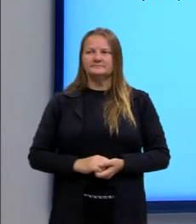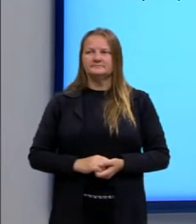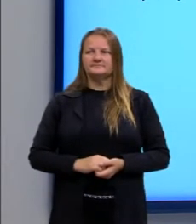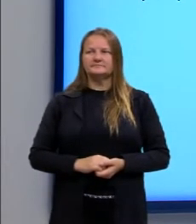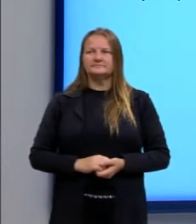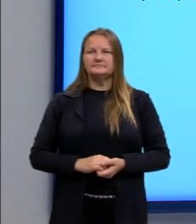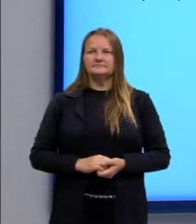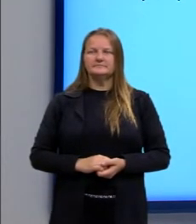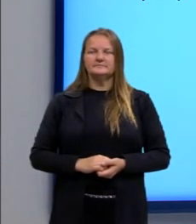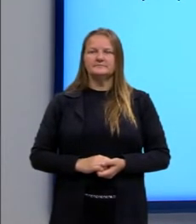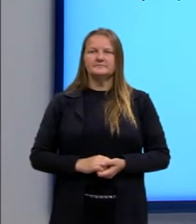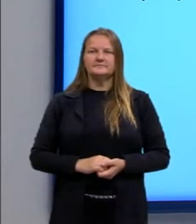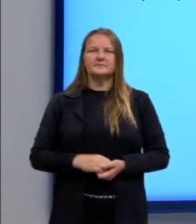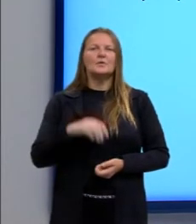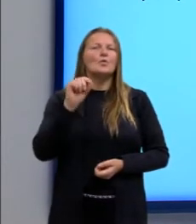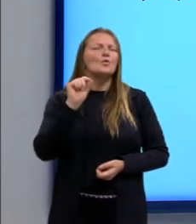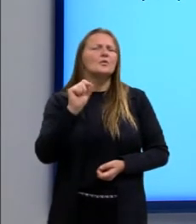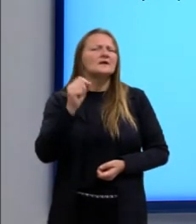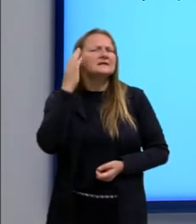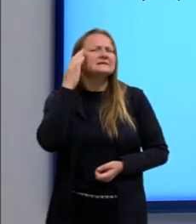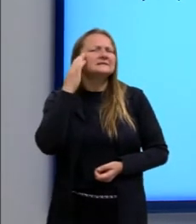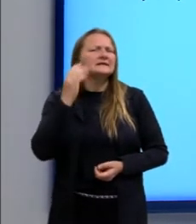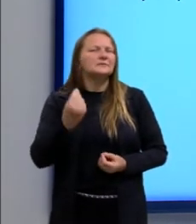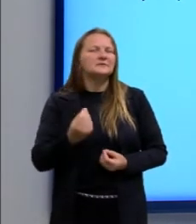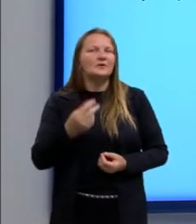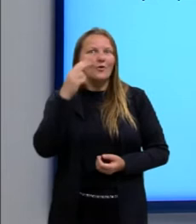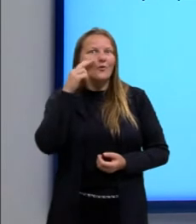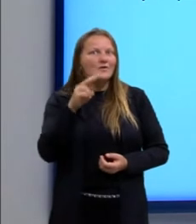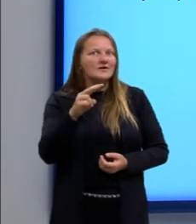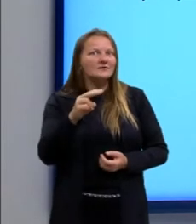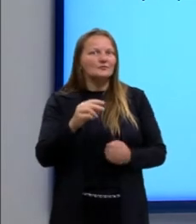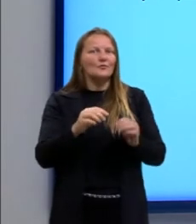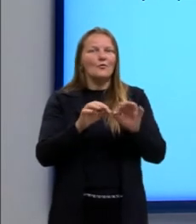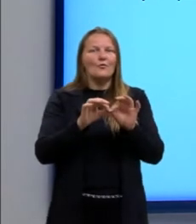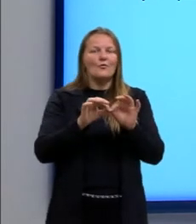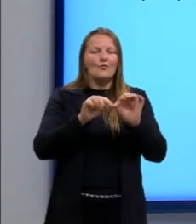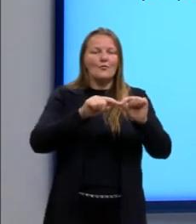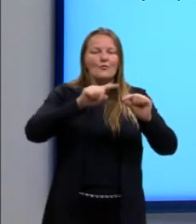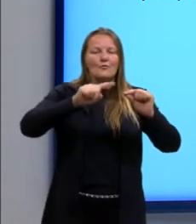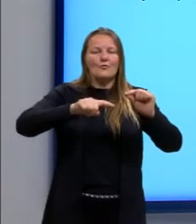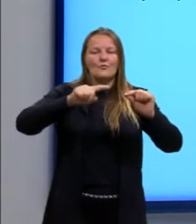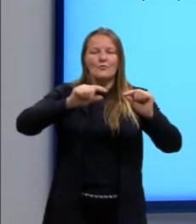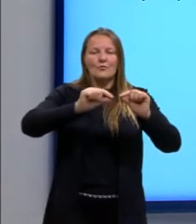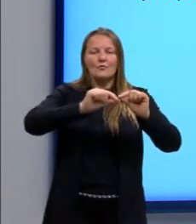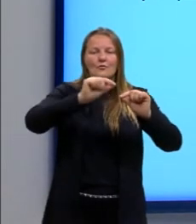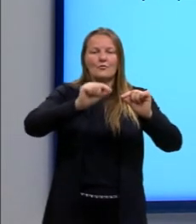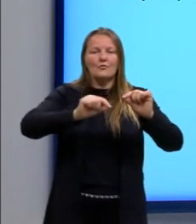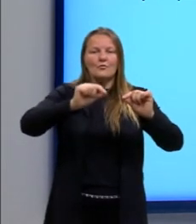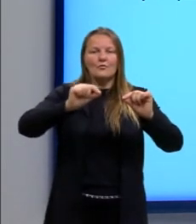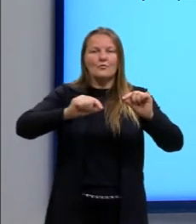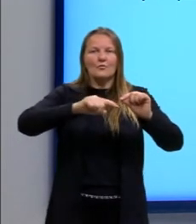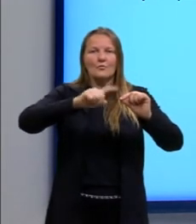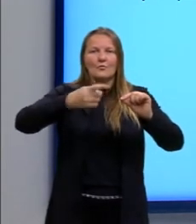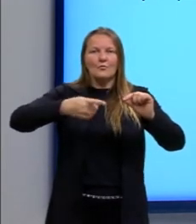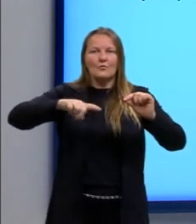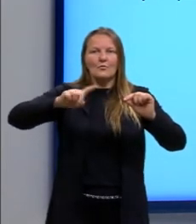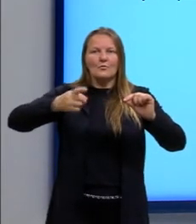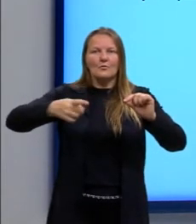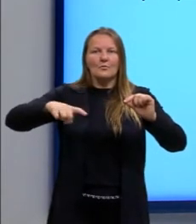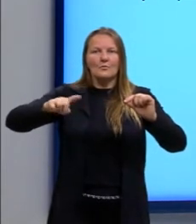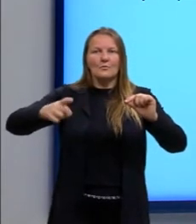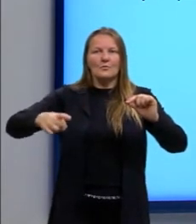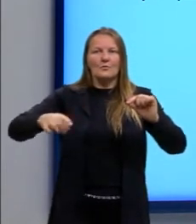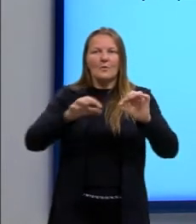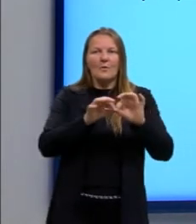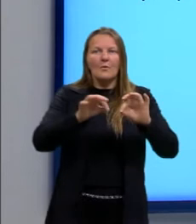Bom, o que a gente consegue saber olhando para o comprimento de onda? A questão já está dizendo para a gente. O